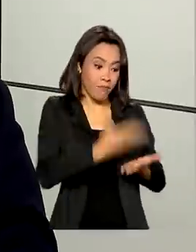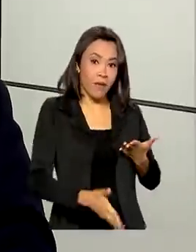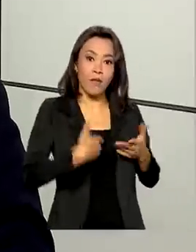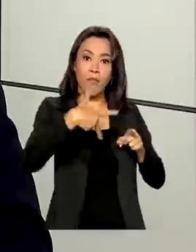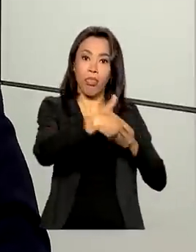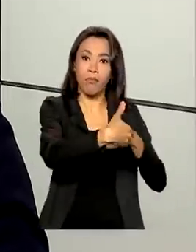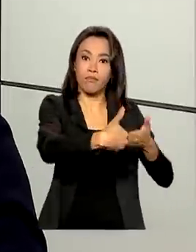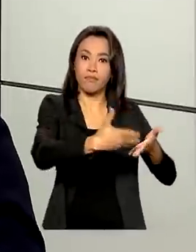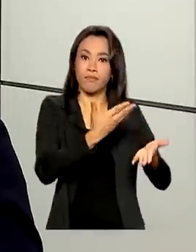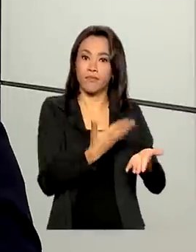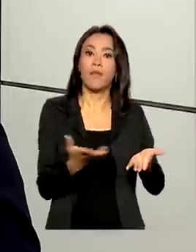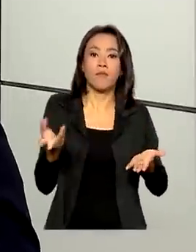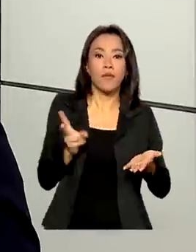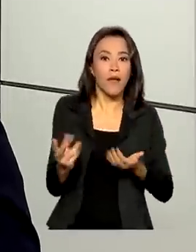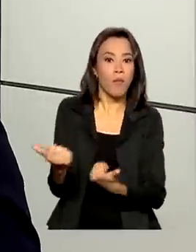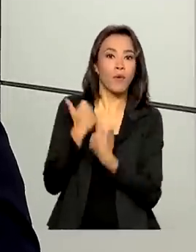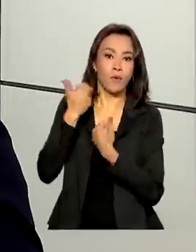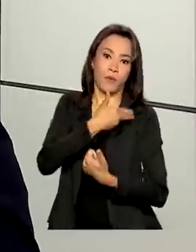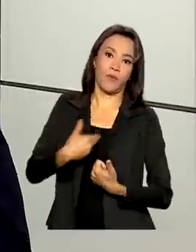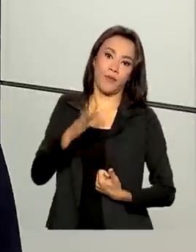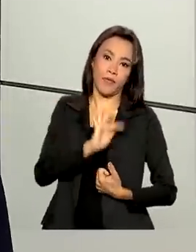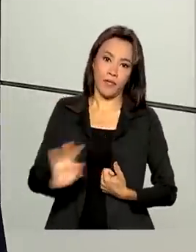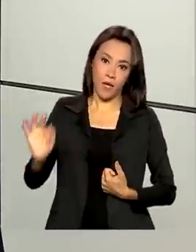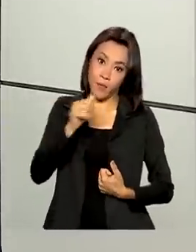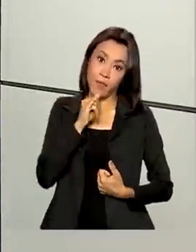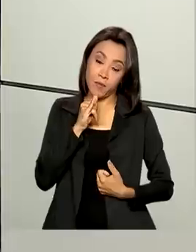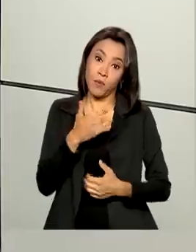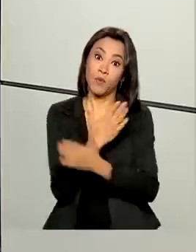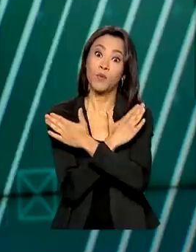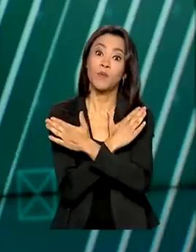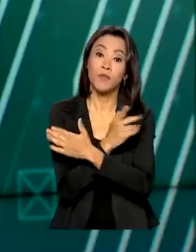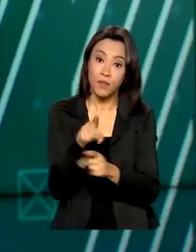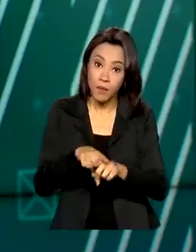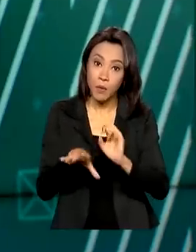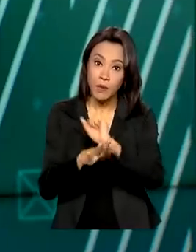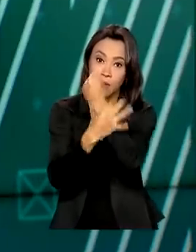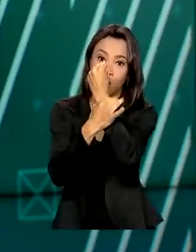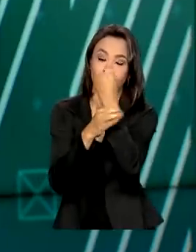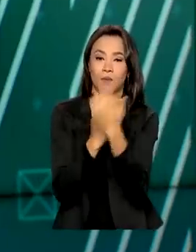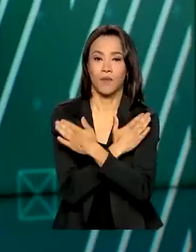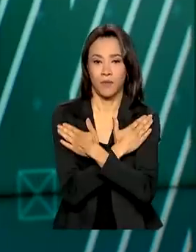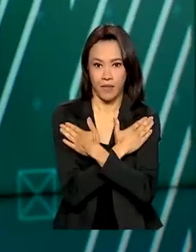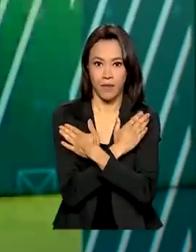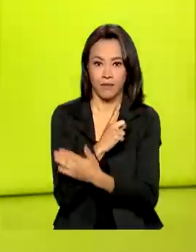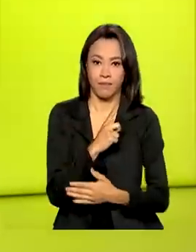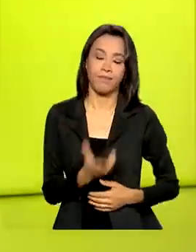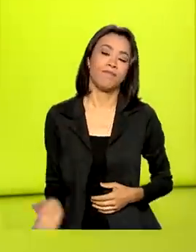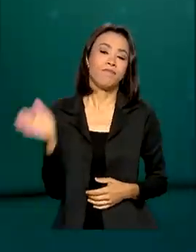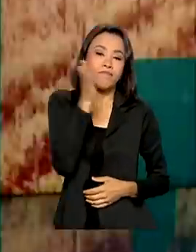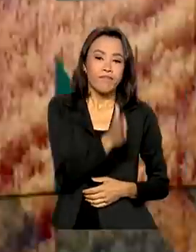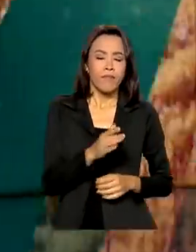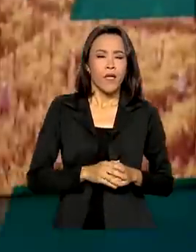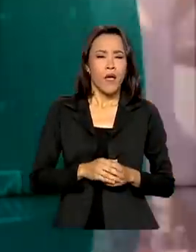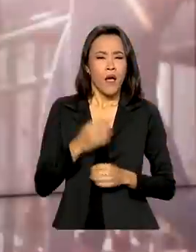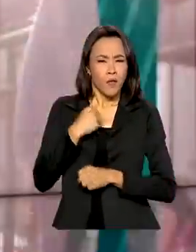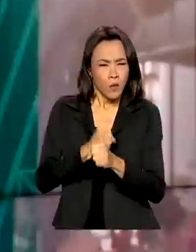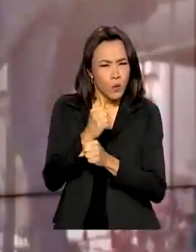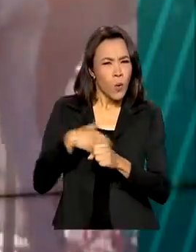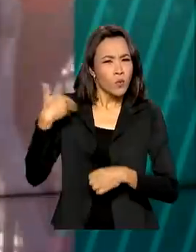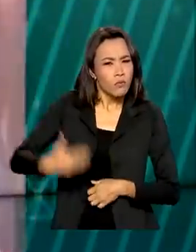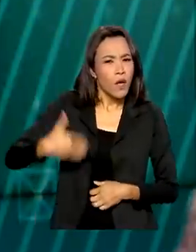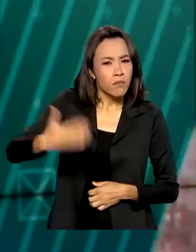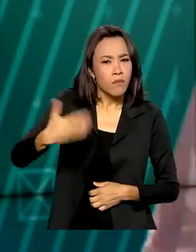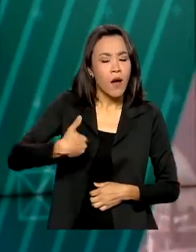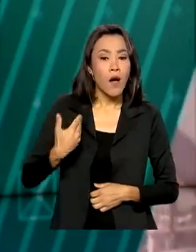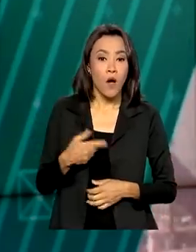proteção social do governo federal. Por exemplo, o seguro-desemprego. Todos os anos, um estudo do governo ajuda os